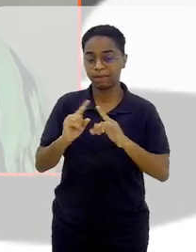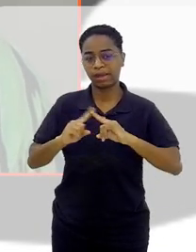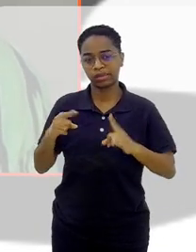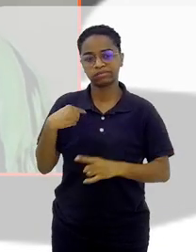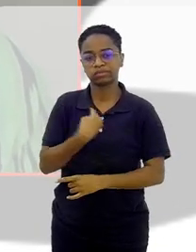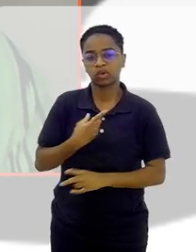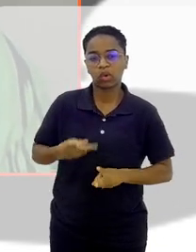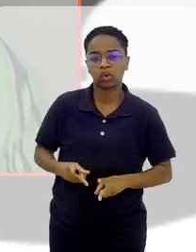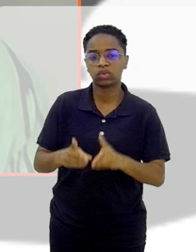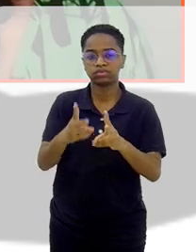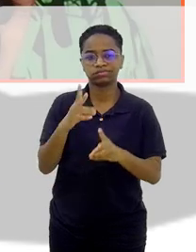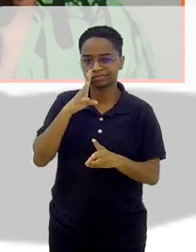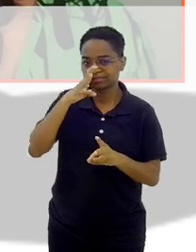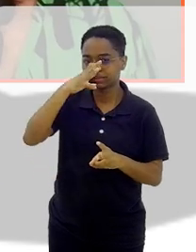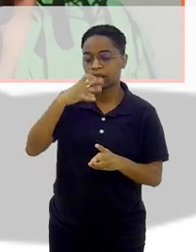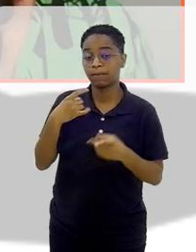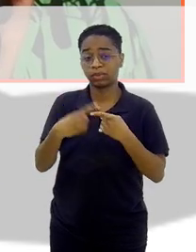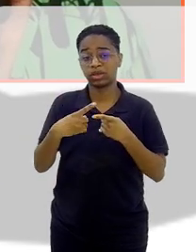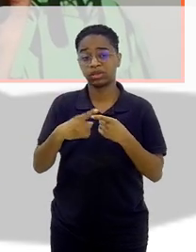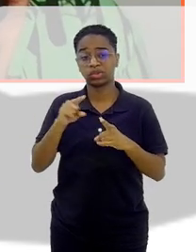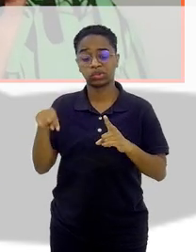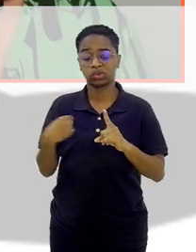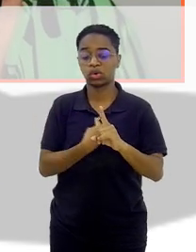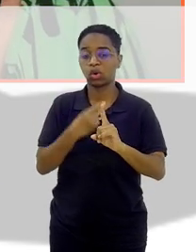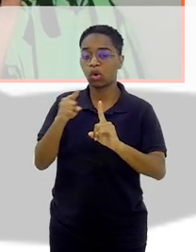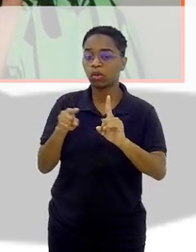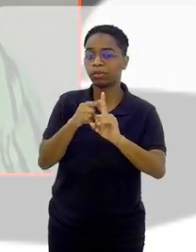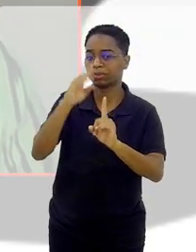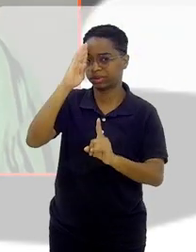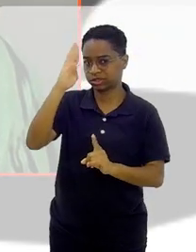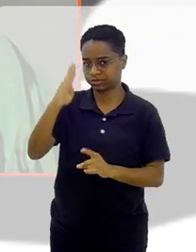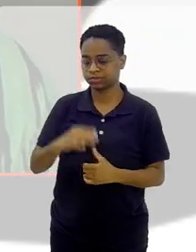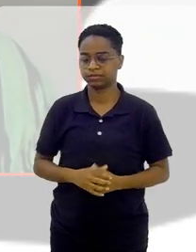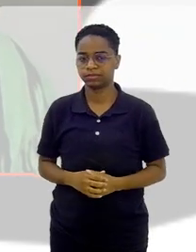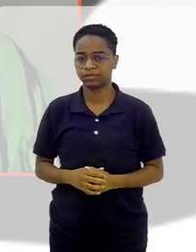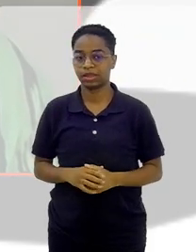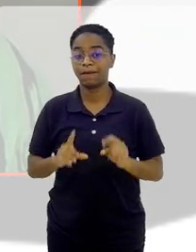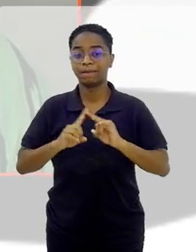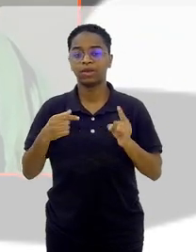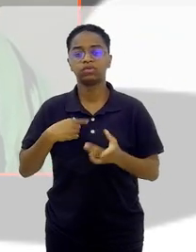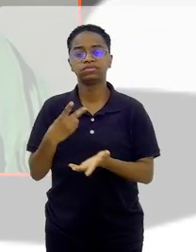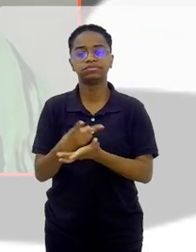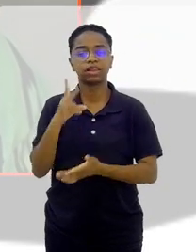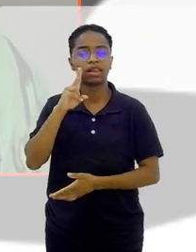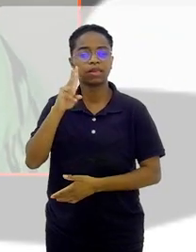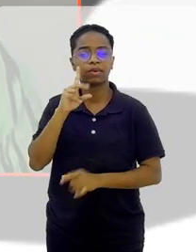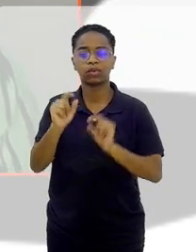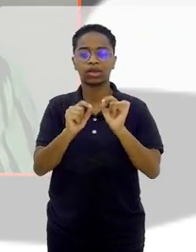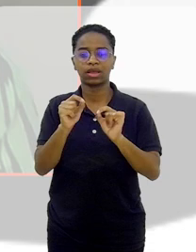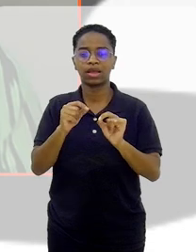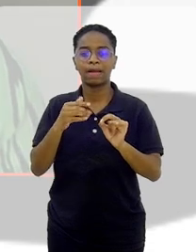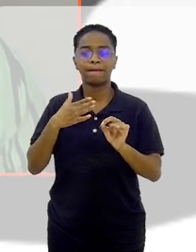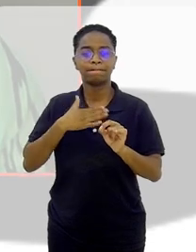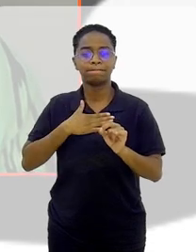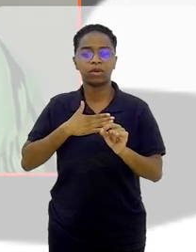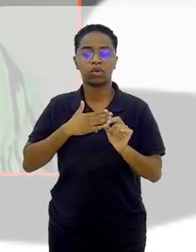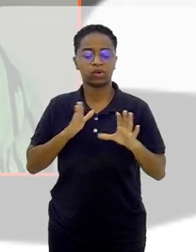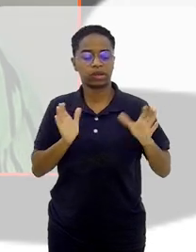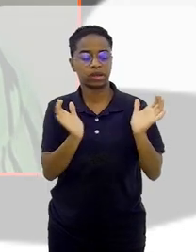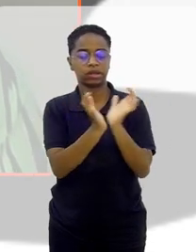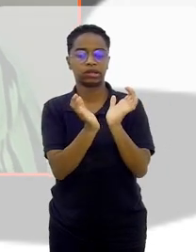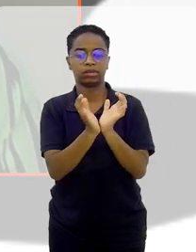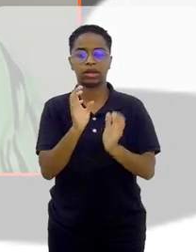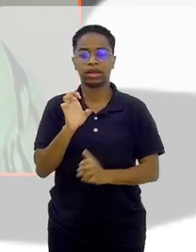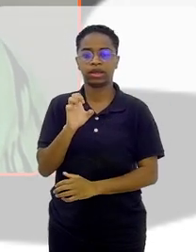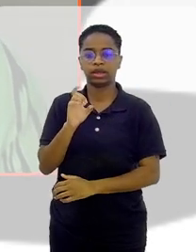insistimos, porque era um pouco o nosso propósito, né? E aí me lembrava, então, nessa época dos meus editores, dos grandes